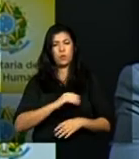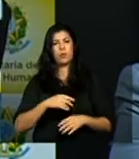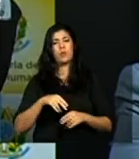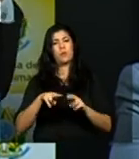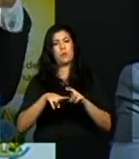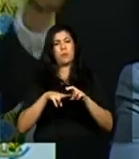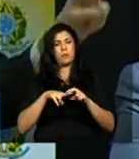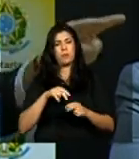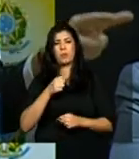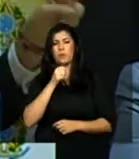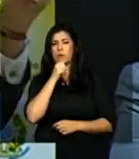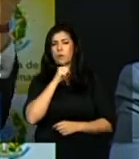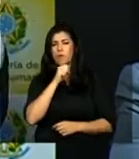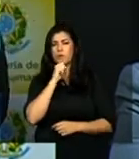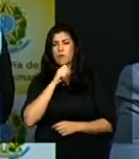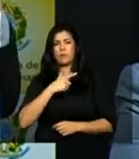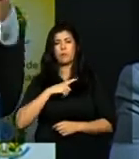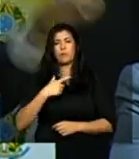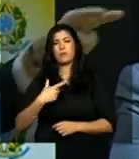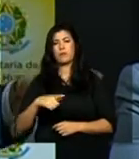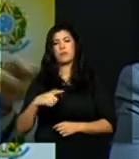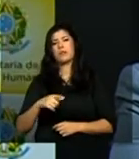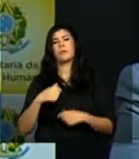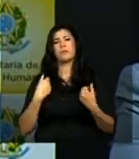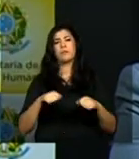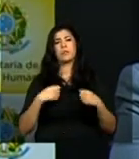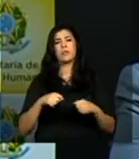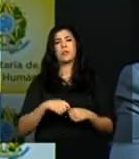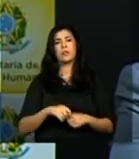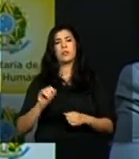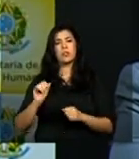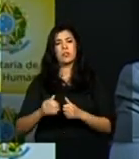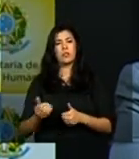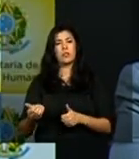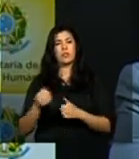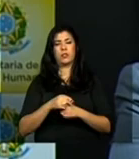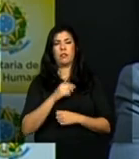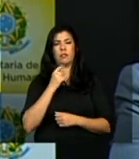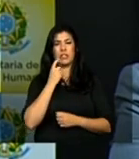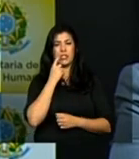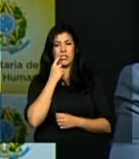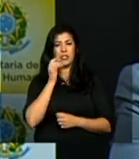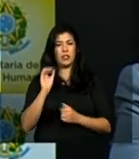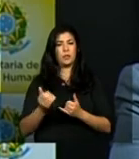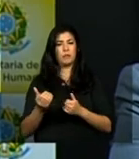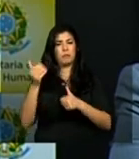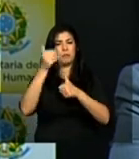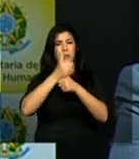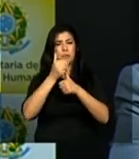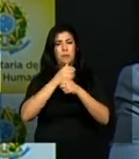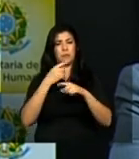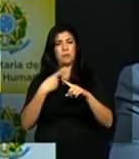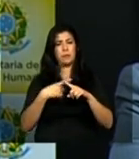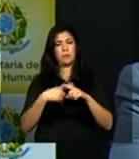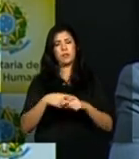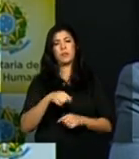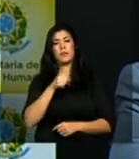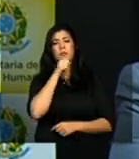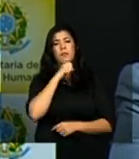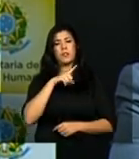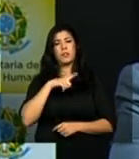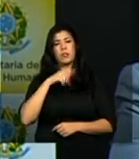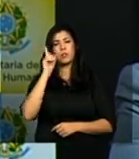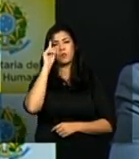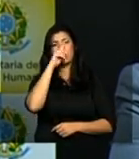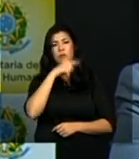vovó não teve que colocar dois dentes postiços é por isso que a vovó tem dificuldade